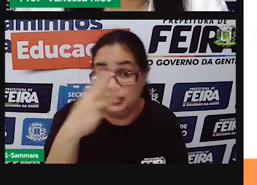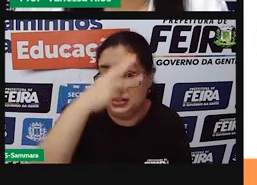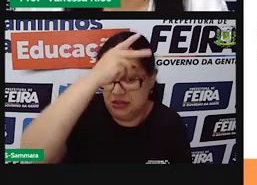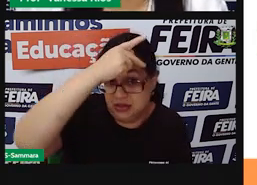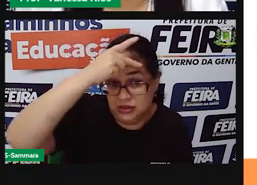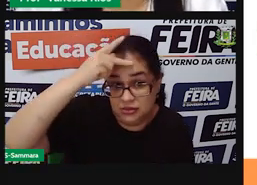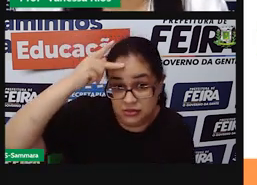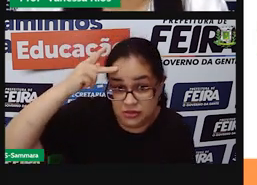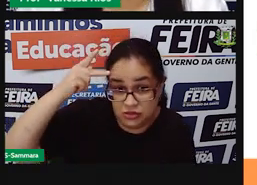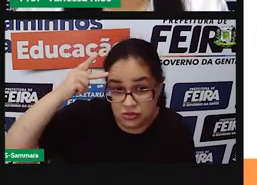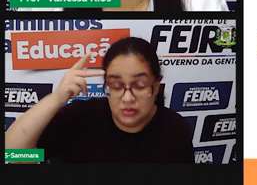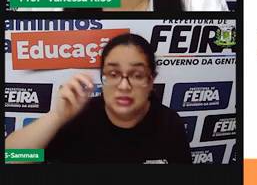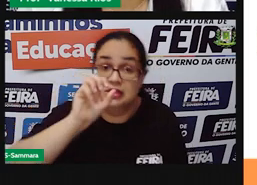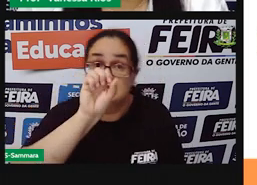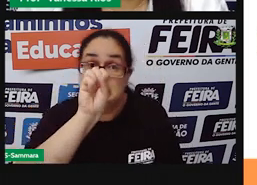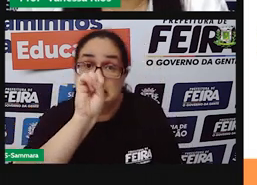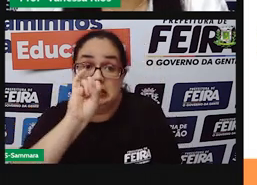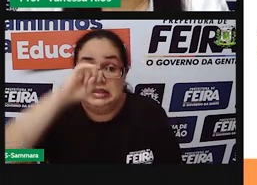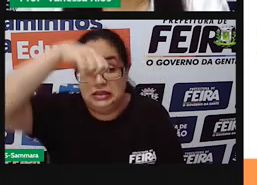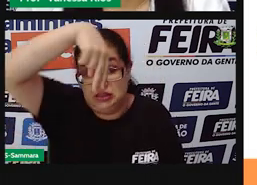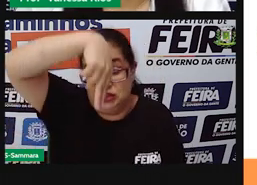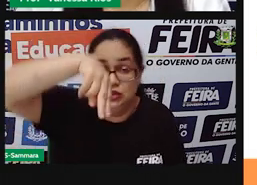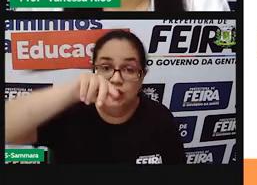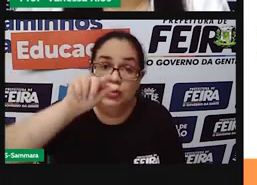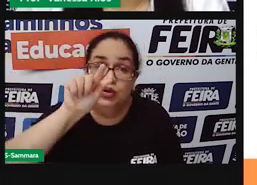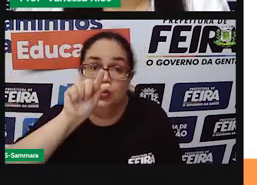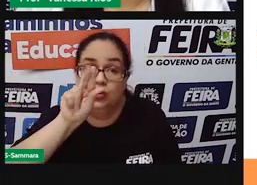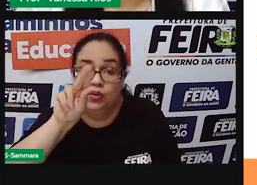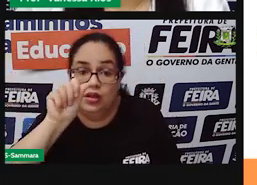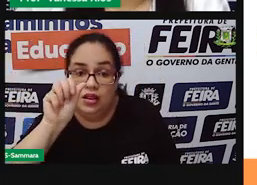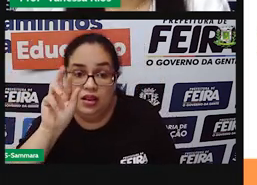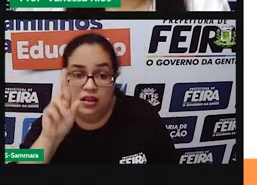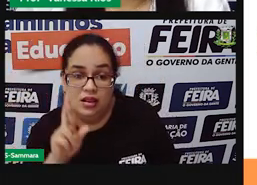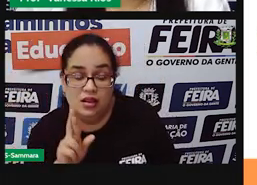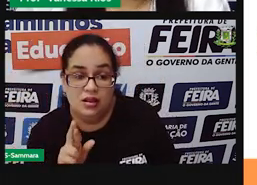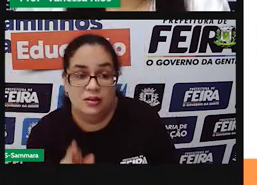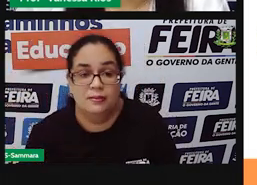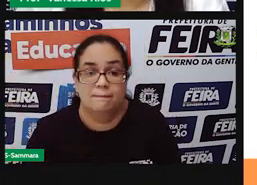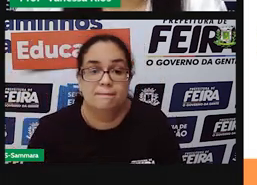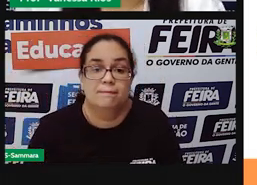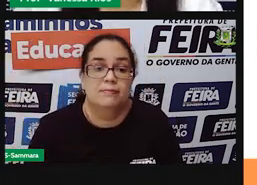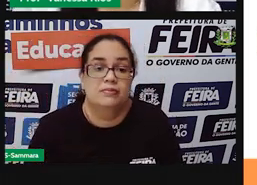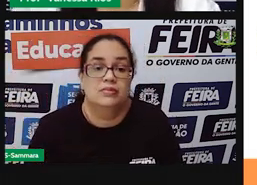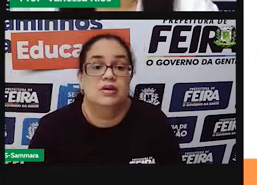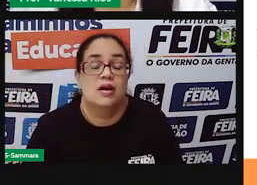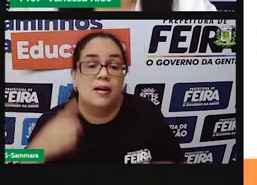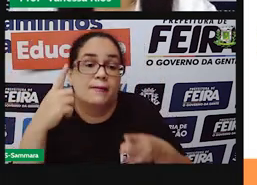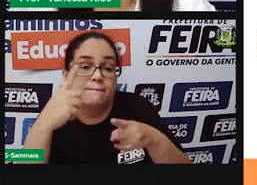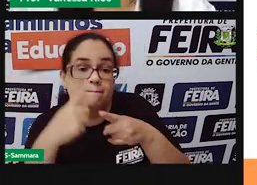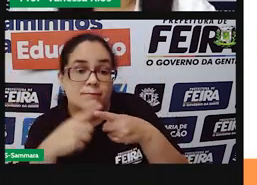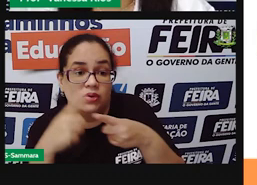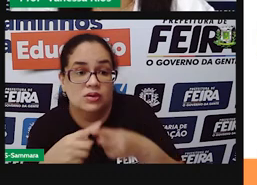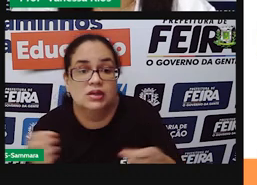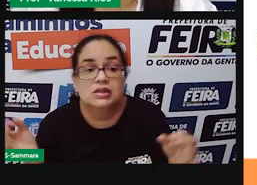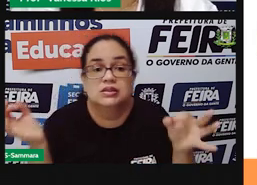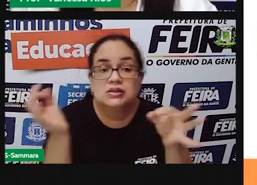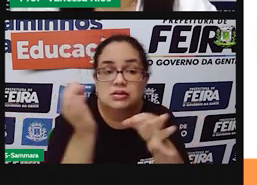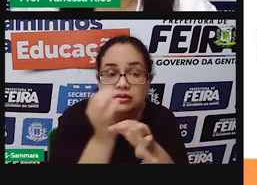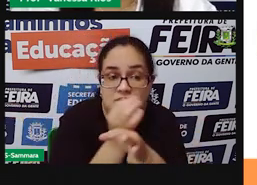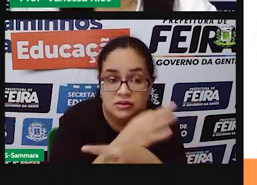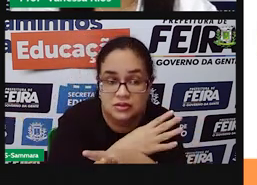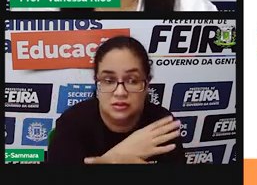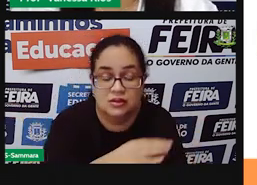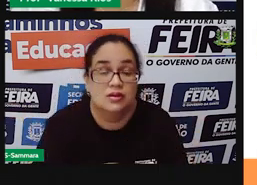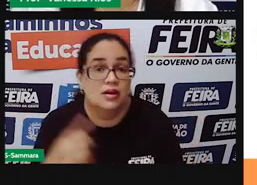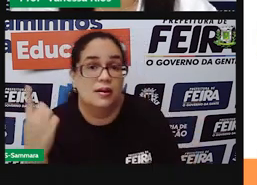pessoa do singular. No caso da música, né? Porque essa terminação poderia ser usada